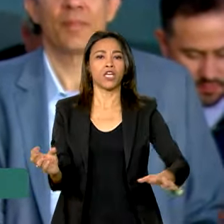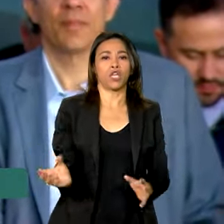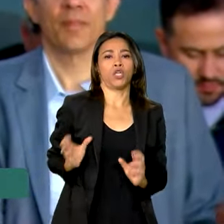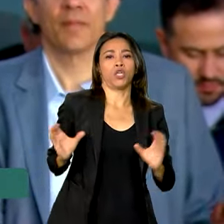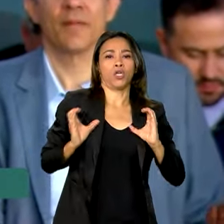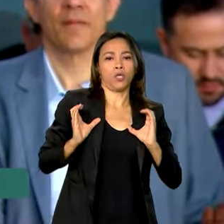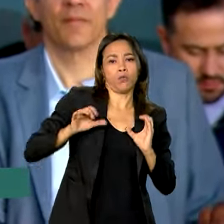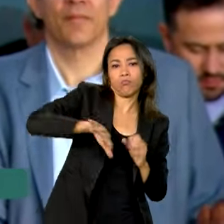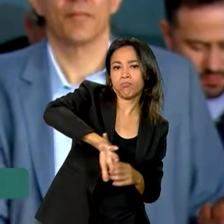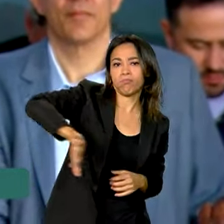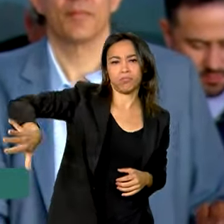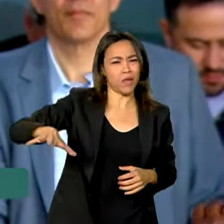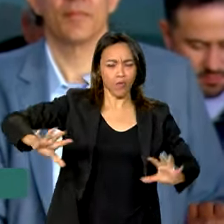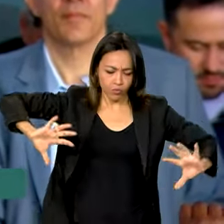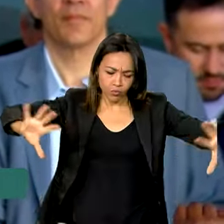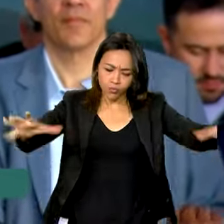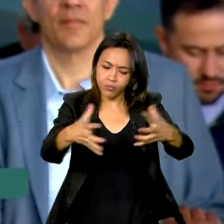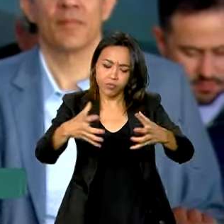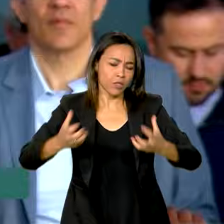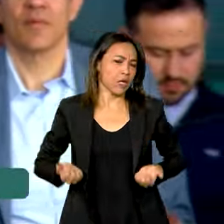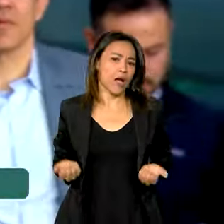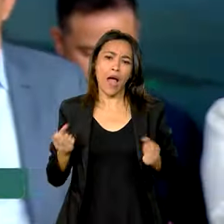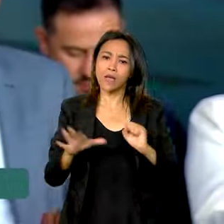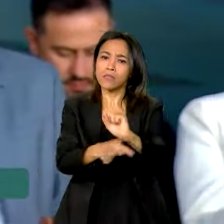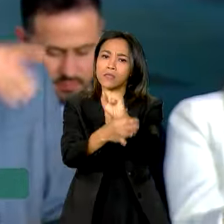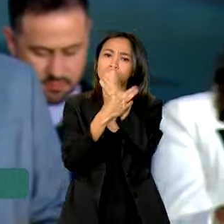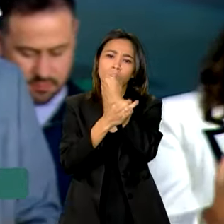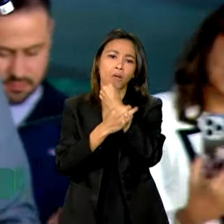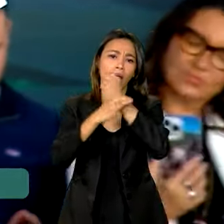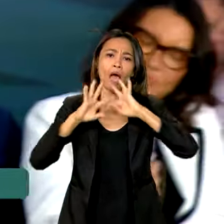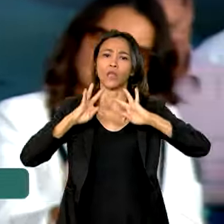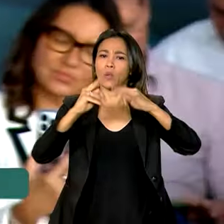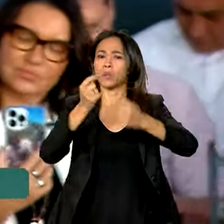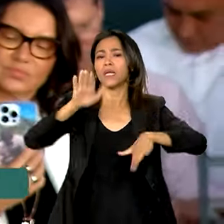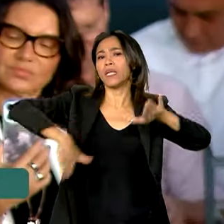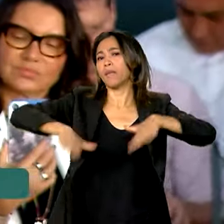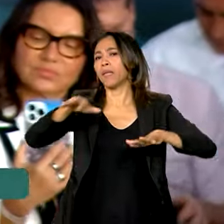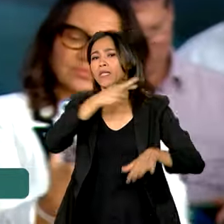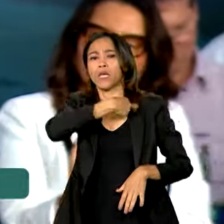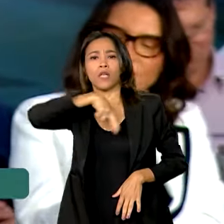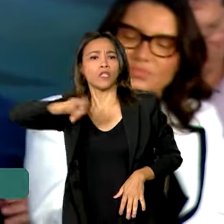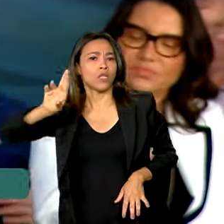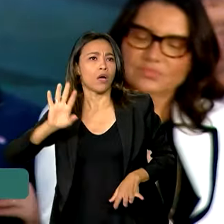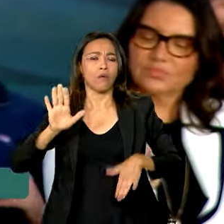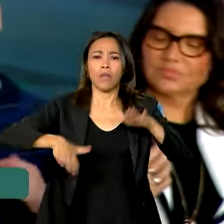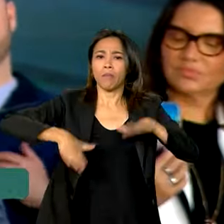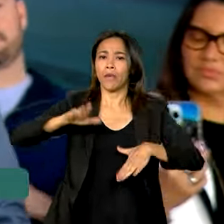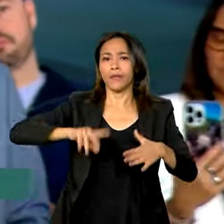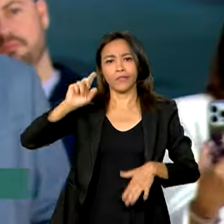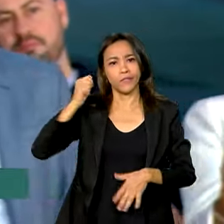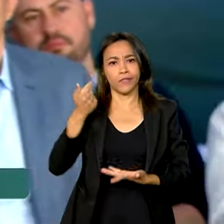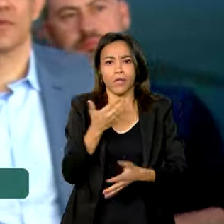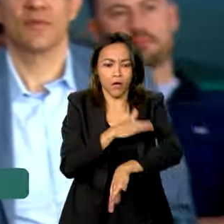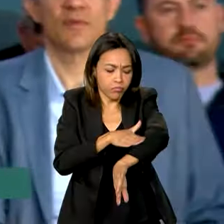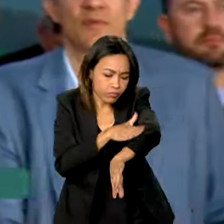garantir a todos, independentemente da religião, independente da raça, independente do tipo de